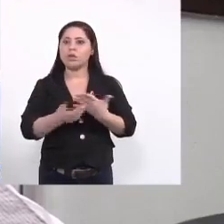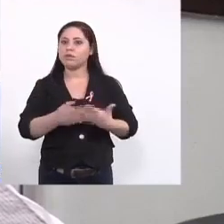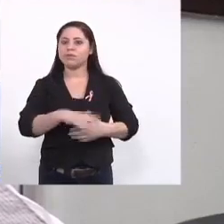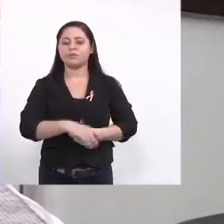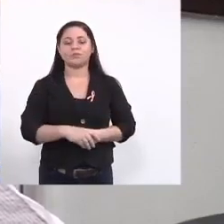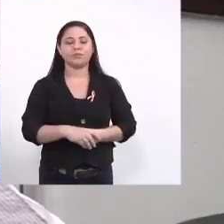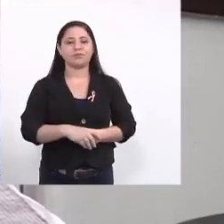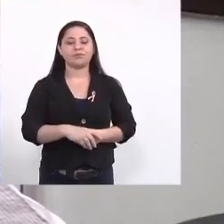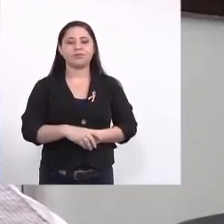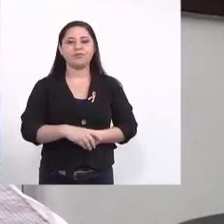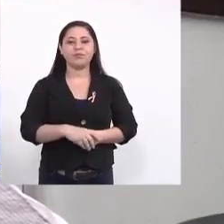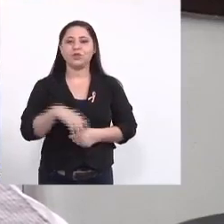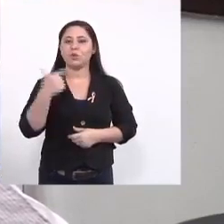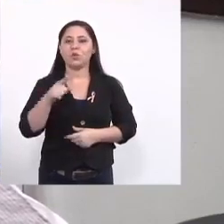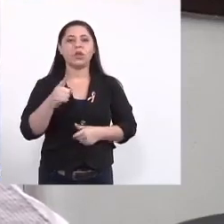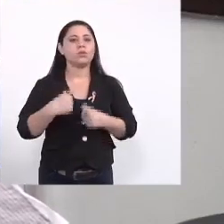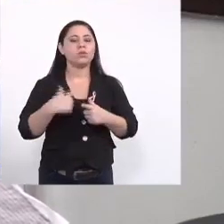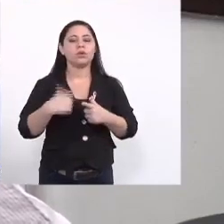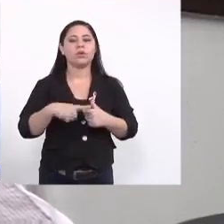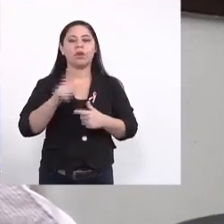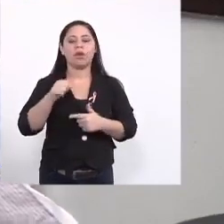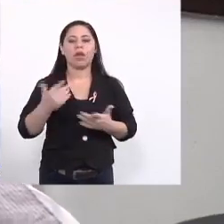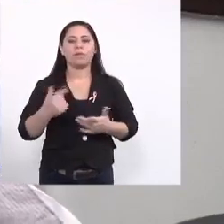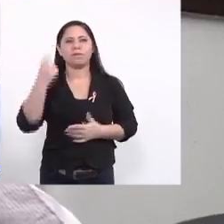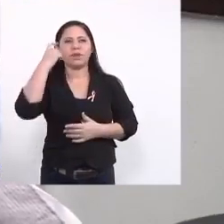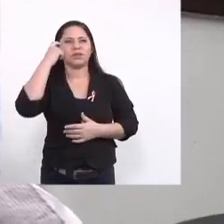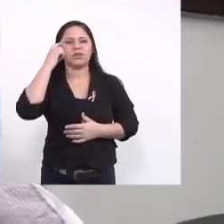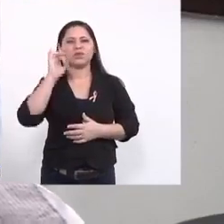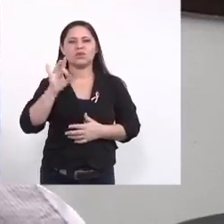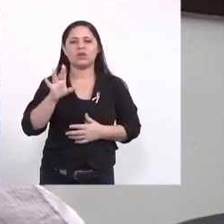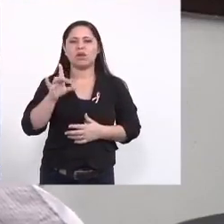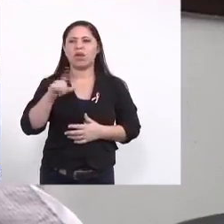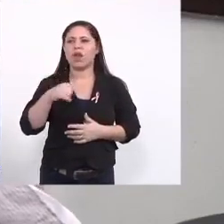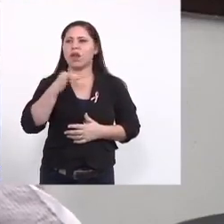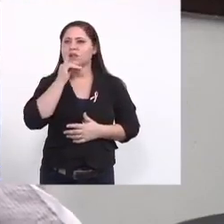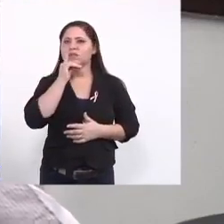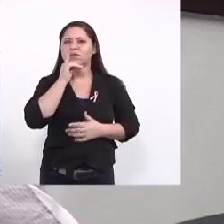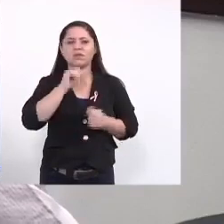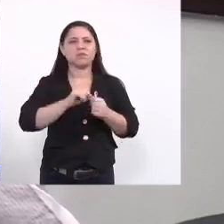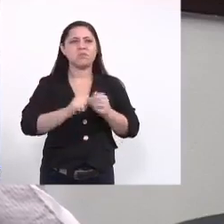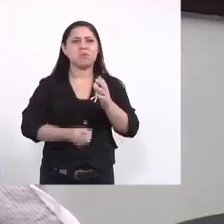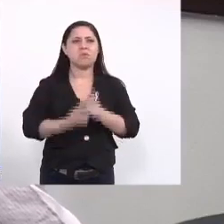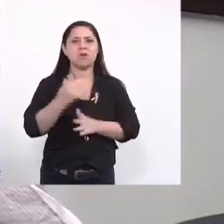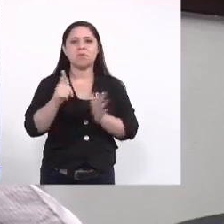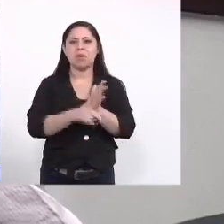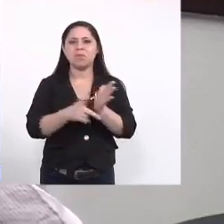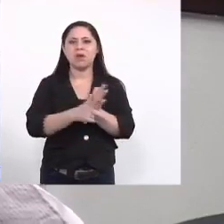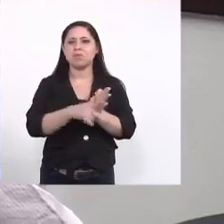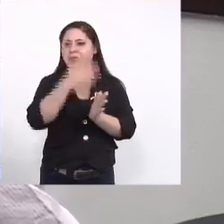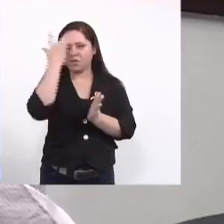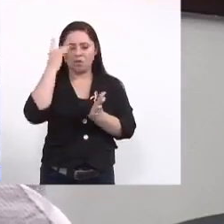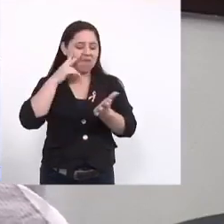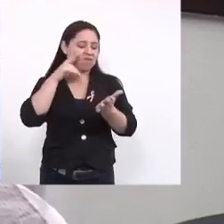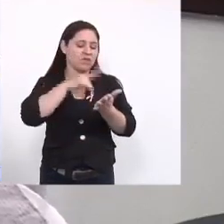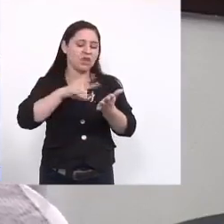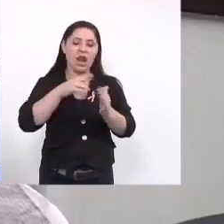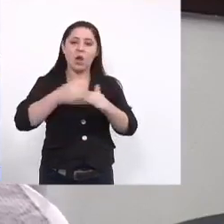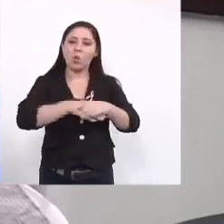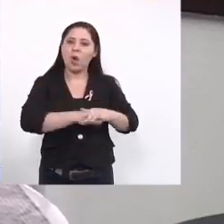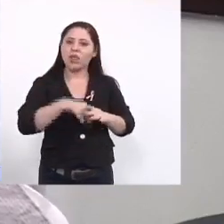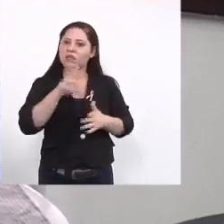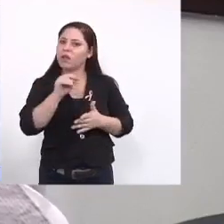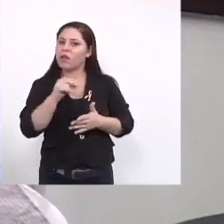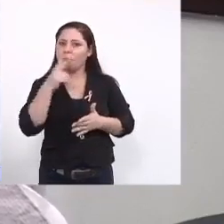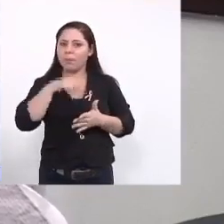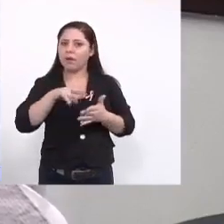então não adianta a gente ficar pensando aqui que a gente produzir papel que as pessoas vão conseguir vão continuar